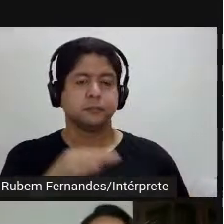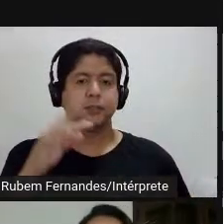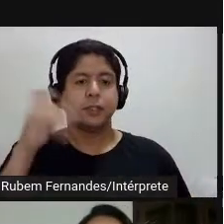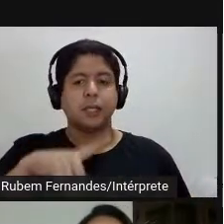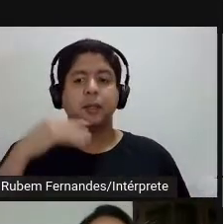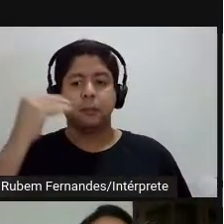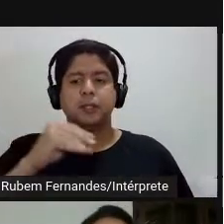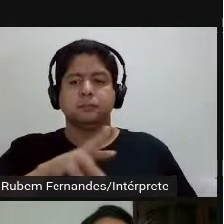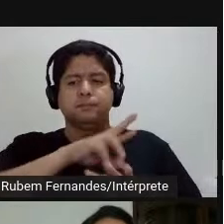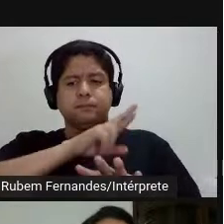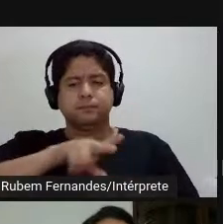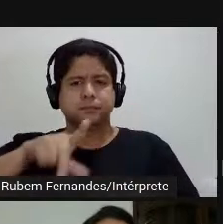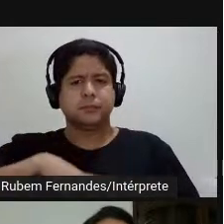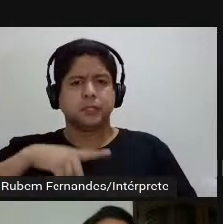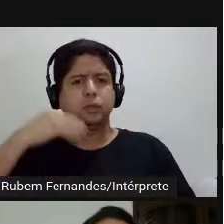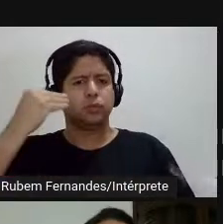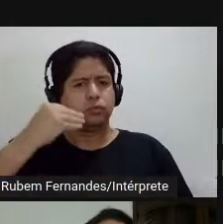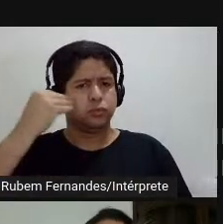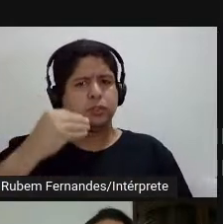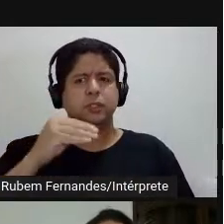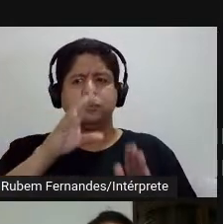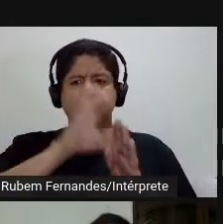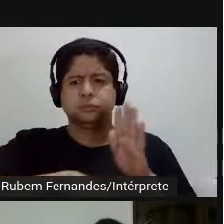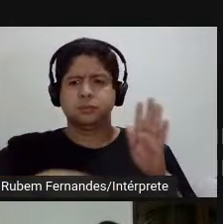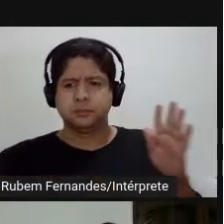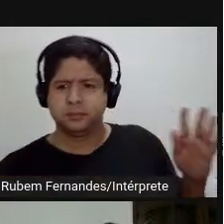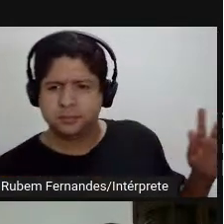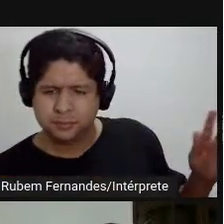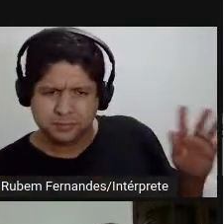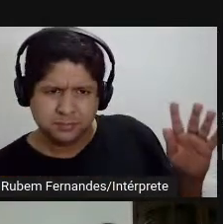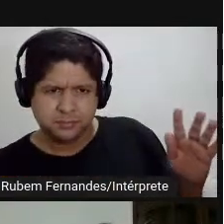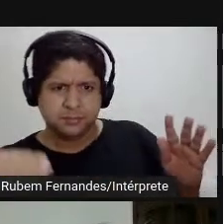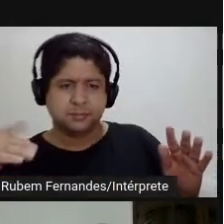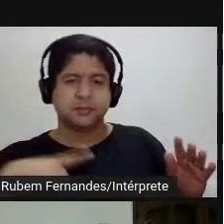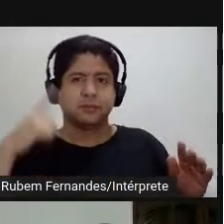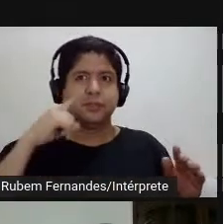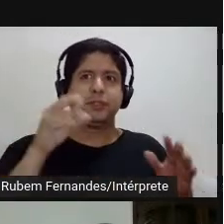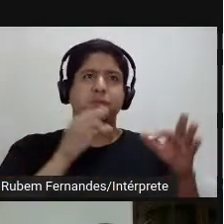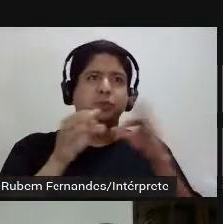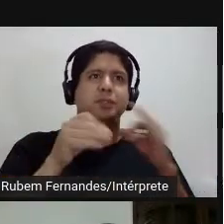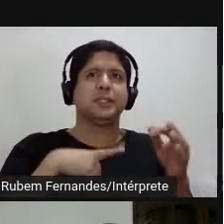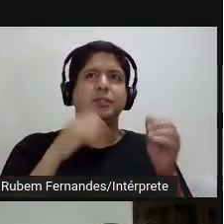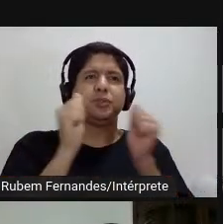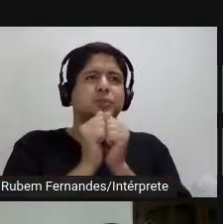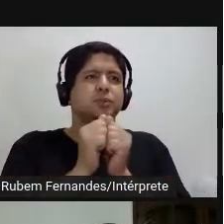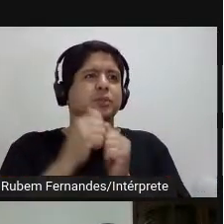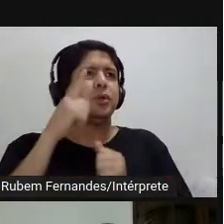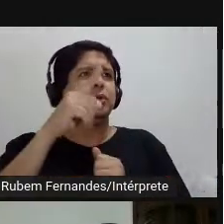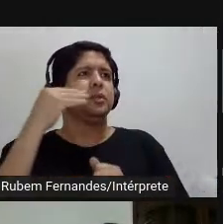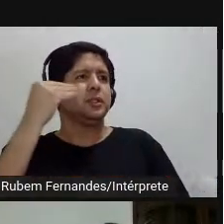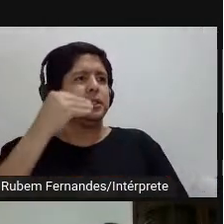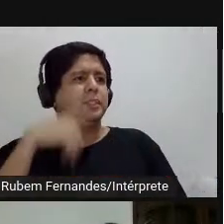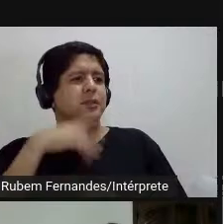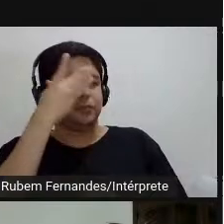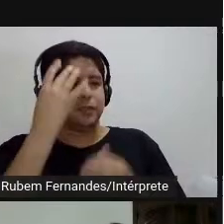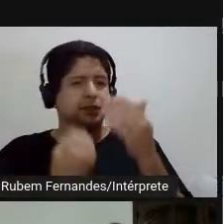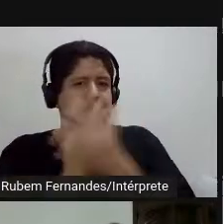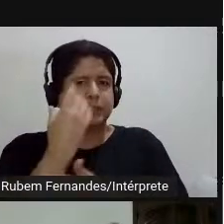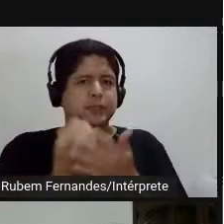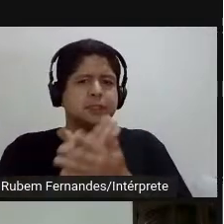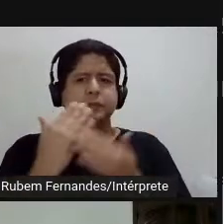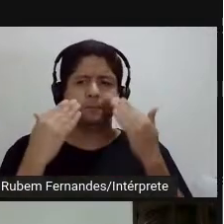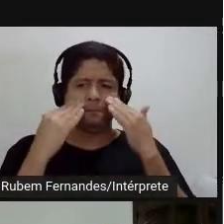diversos conceitos de participação, né, que a academia gerou, que os artistas pensaram, o que seria participação,